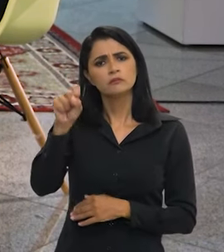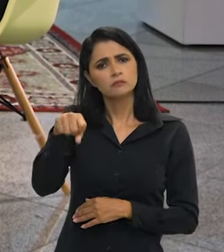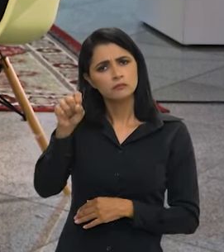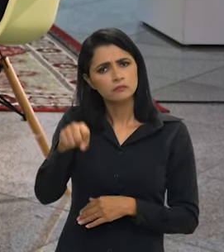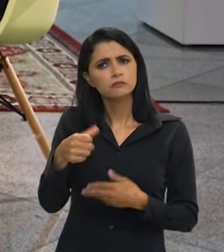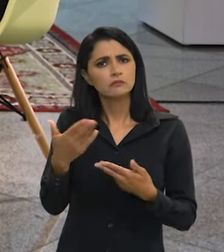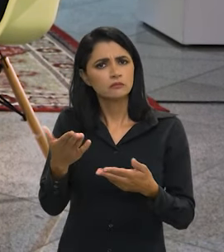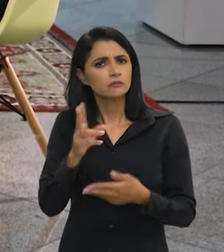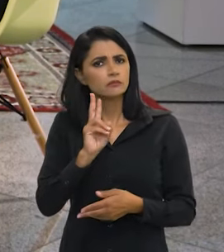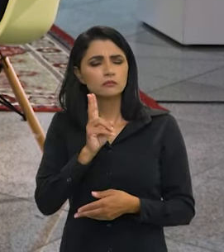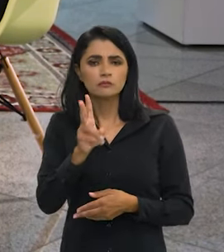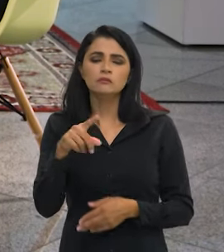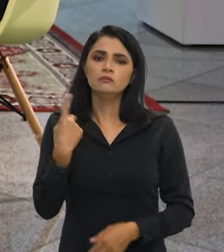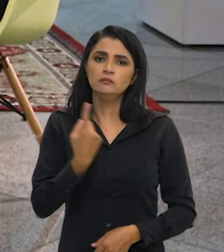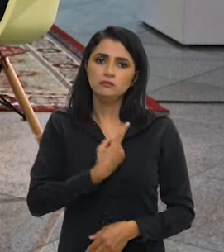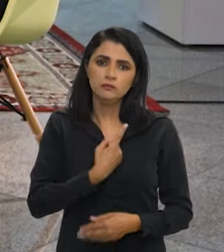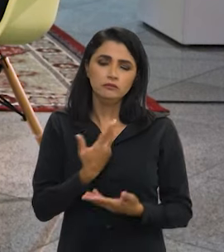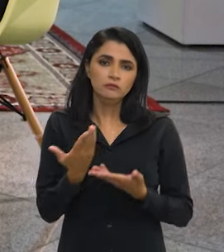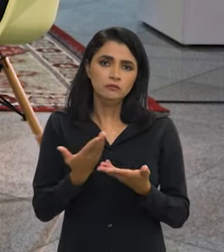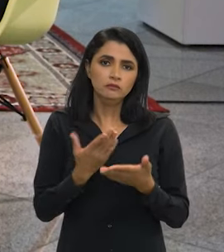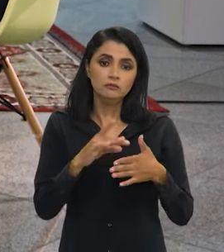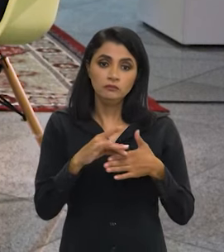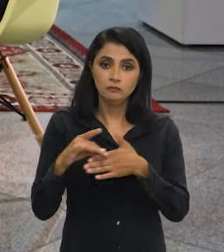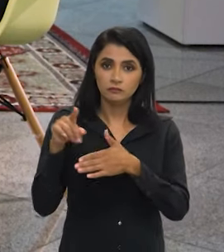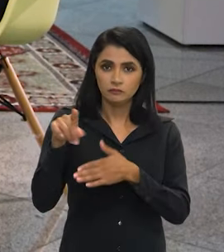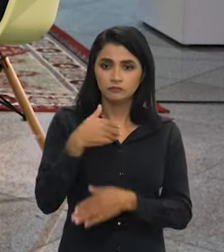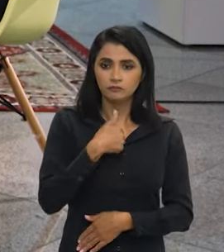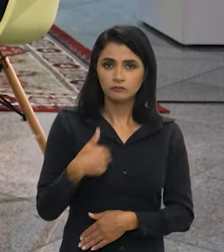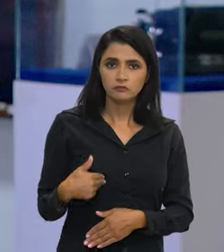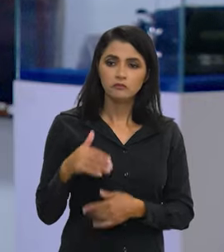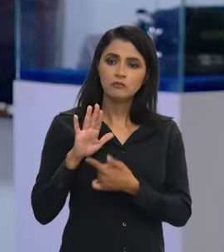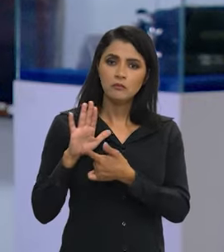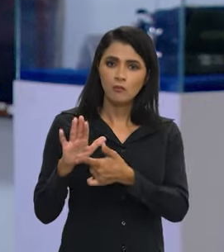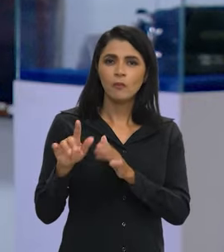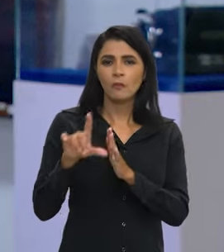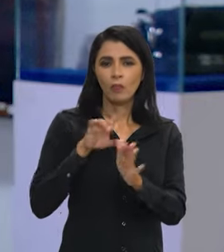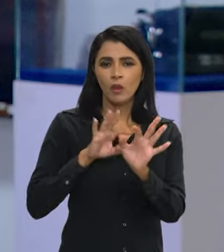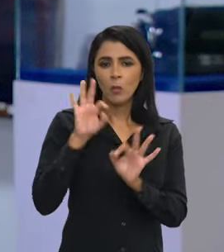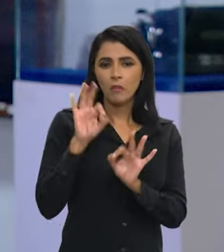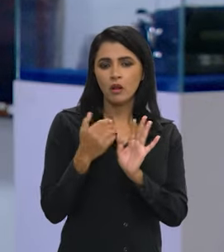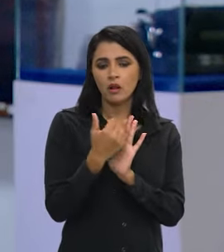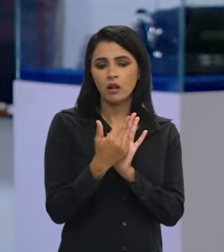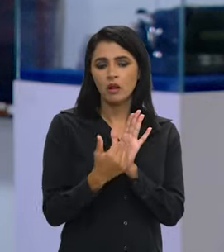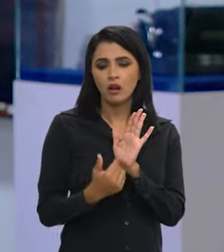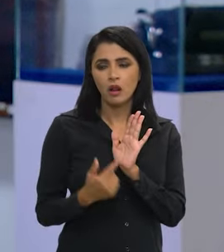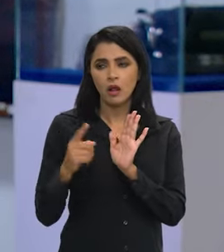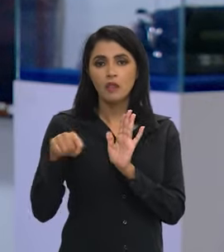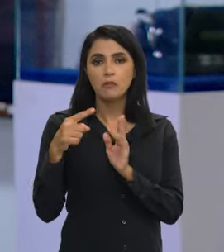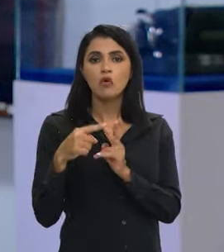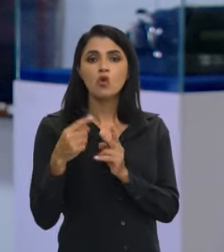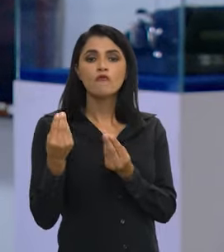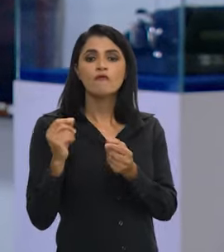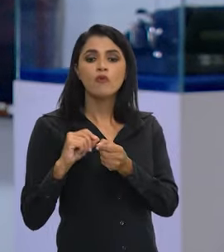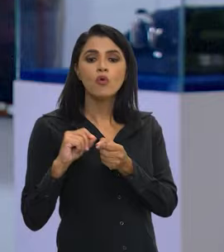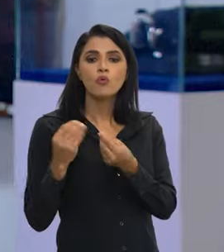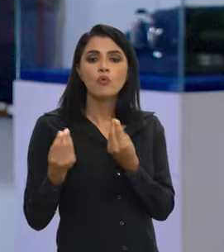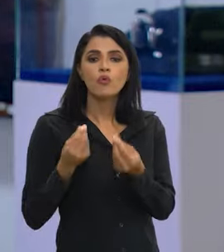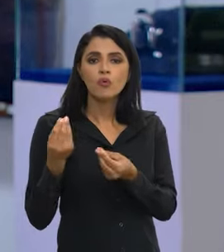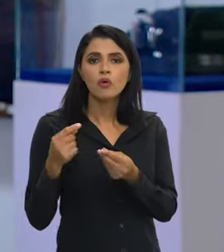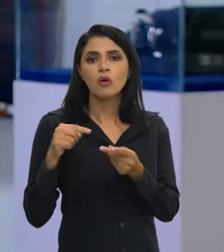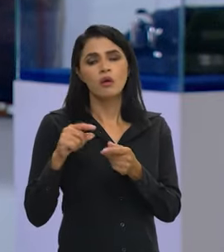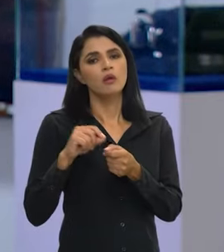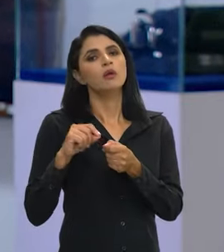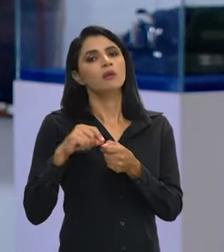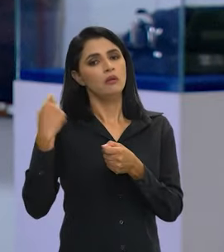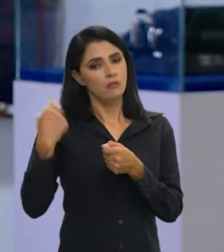poder melhorar? Exato. Sempre que nós levamos ao governo, no início, um plano. Depois, a execução. A